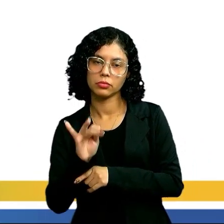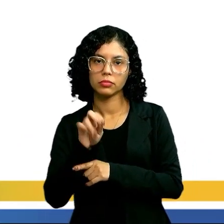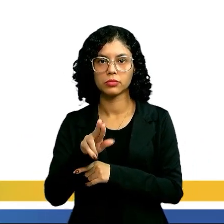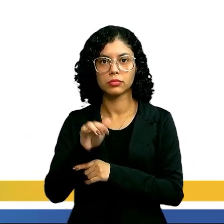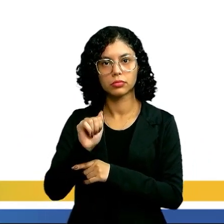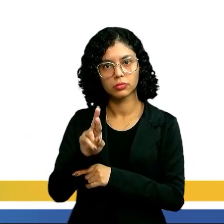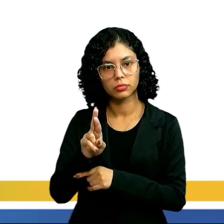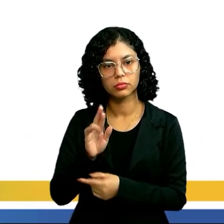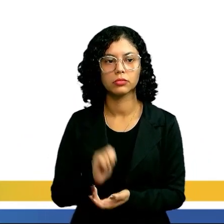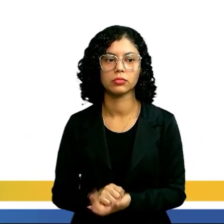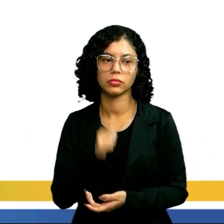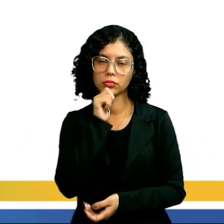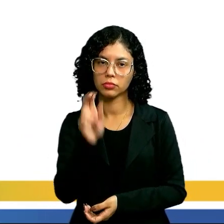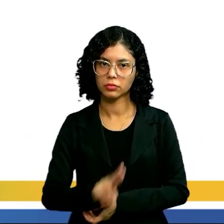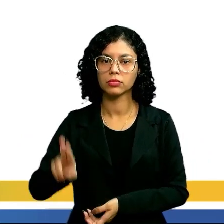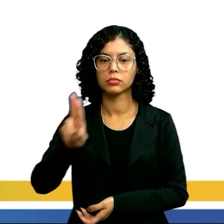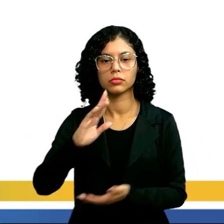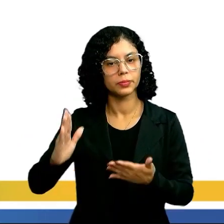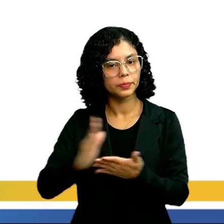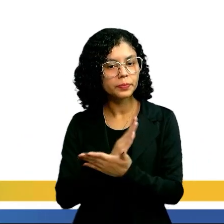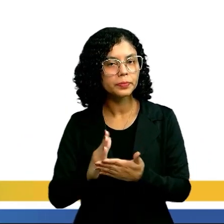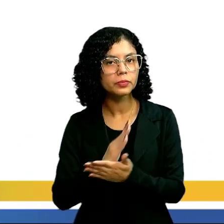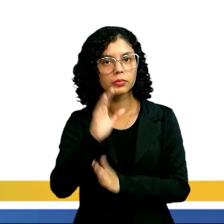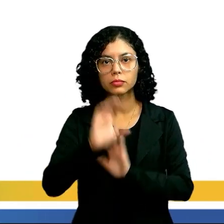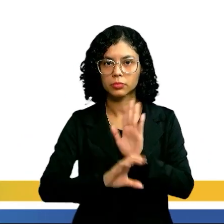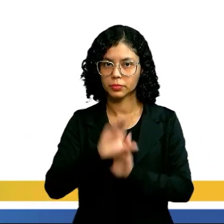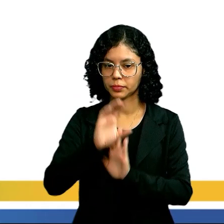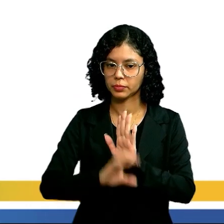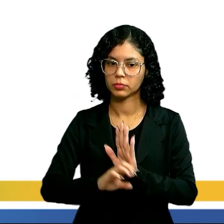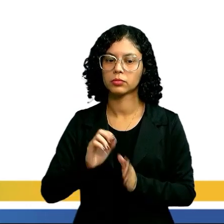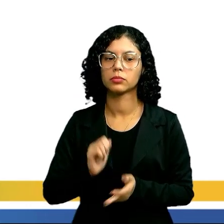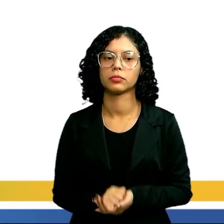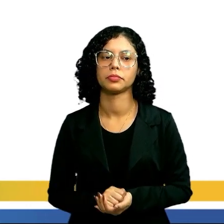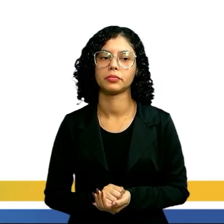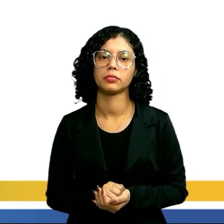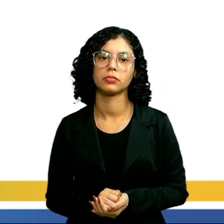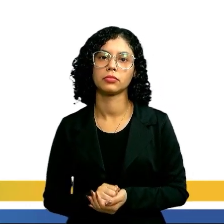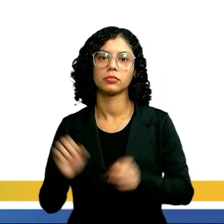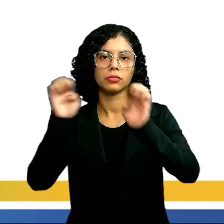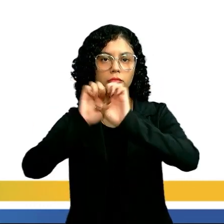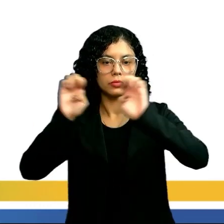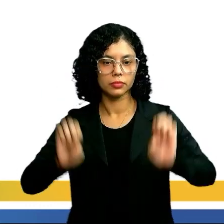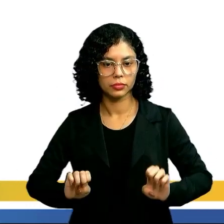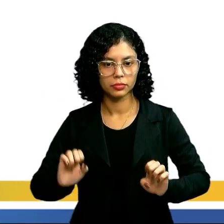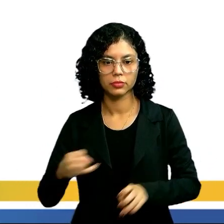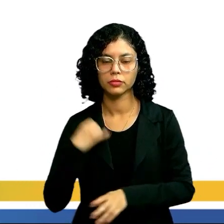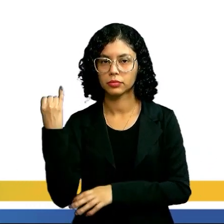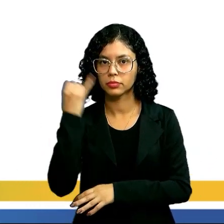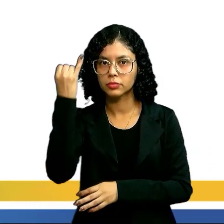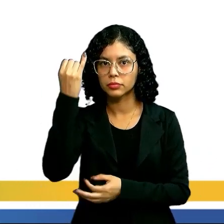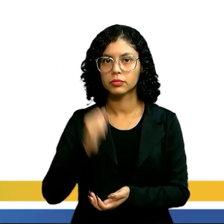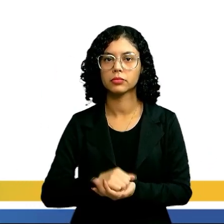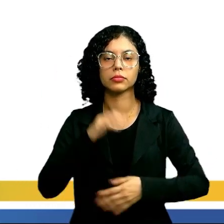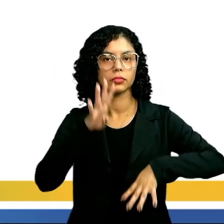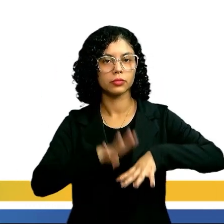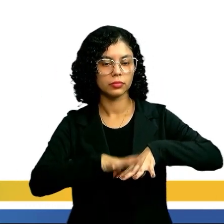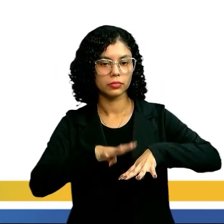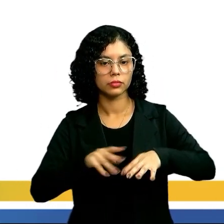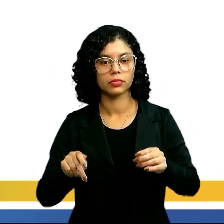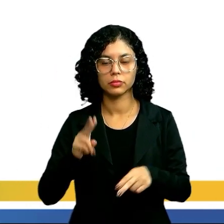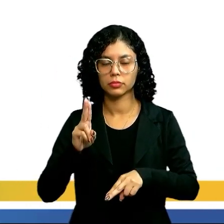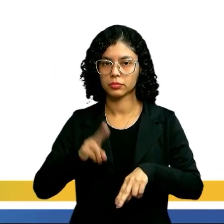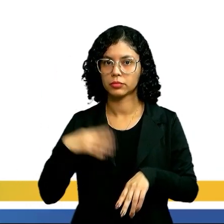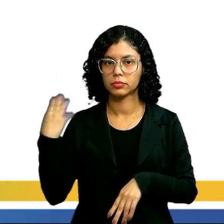se utiliza de alguns conceitos e estruturas fundamentais da matemática,